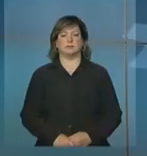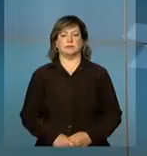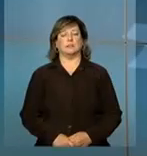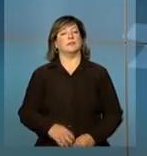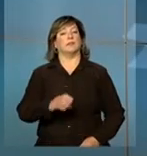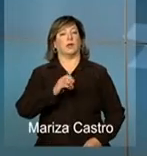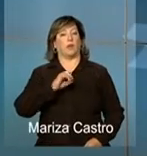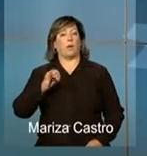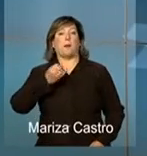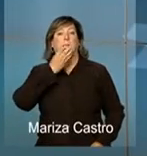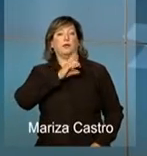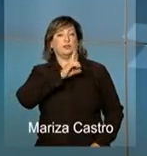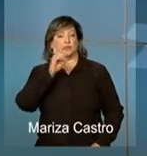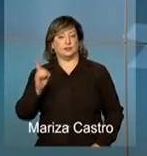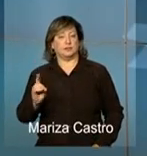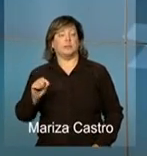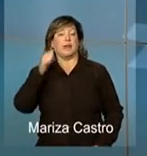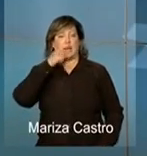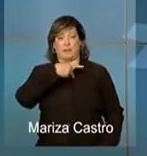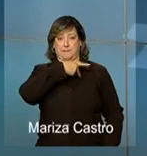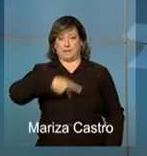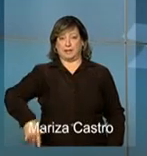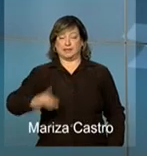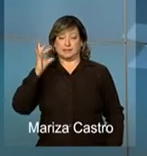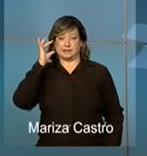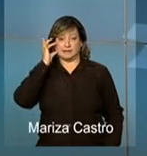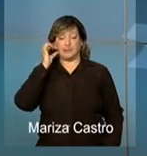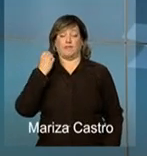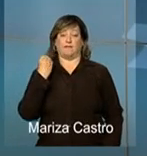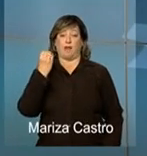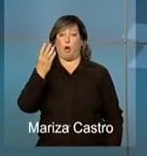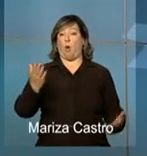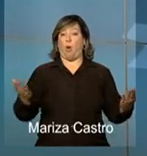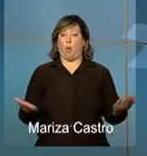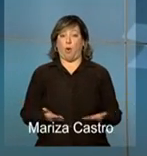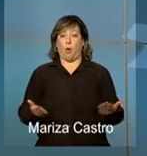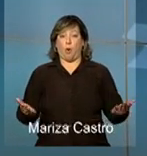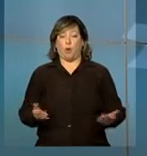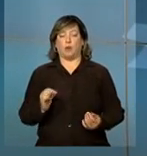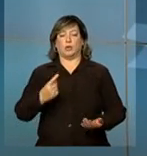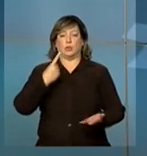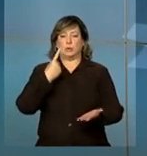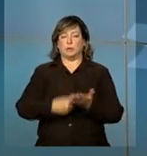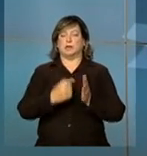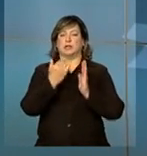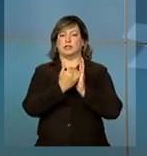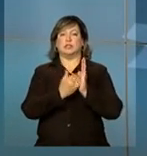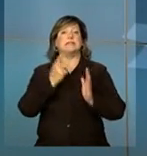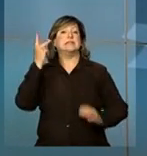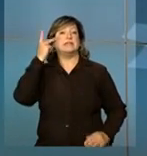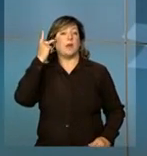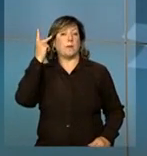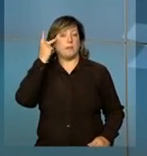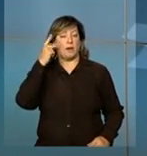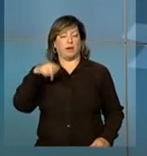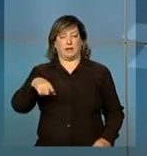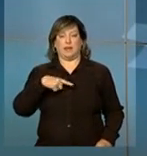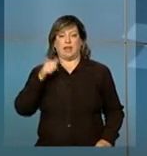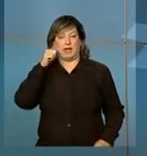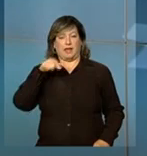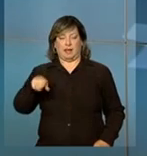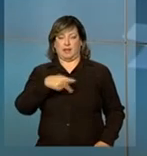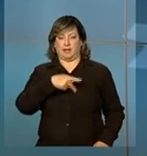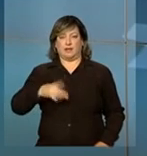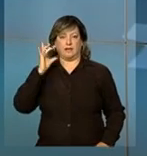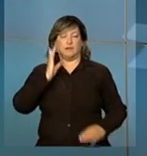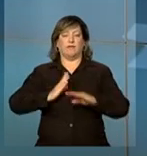Olá, bom dia. A presidenta Dilma Rousseff viaja hoje para cumprir a agenda em São Paulo. Ela vai participar da